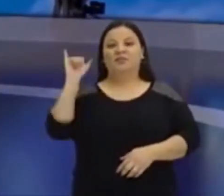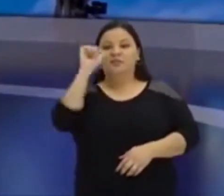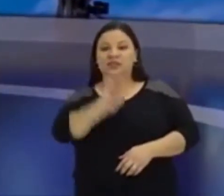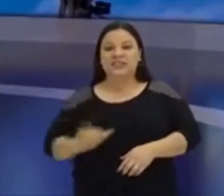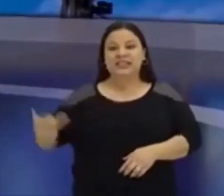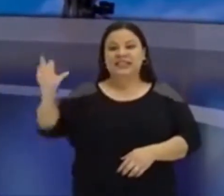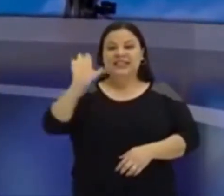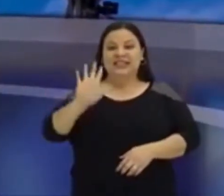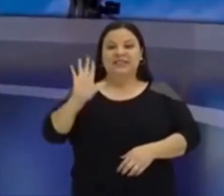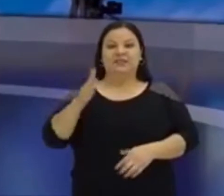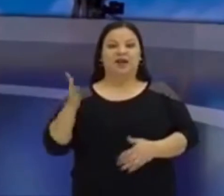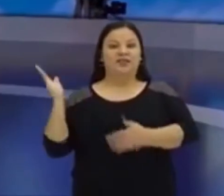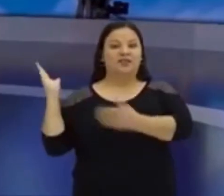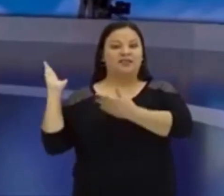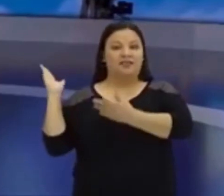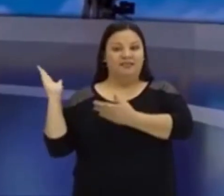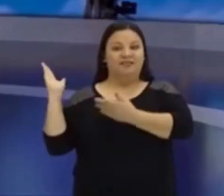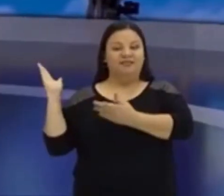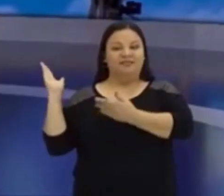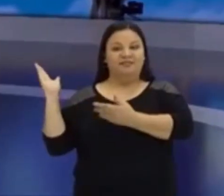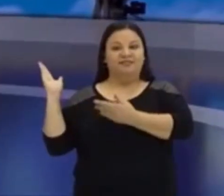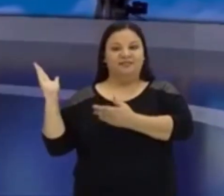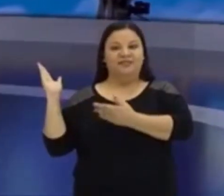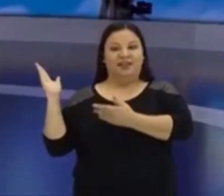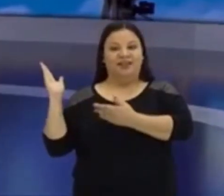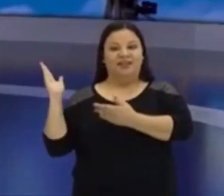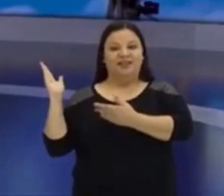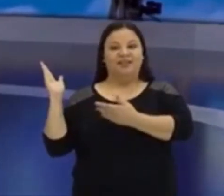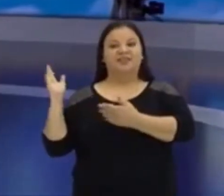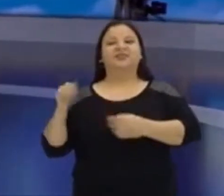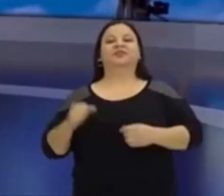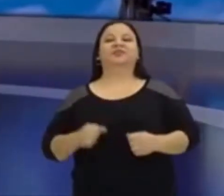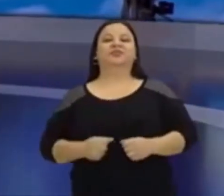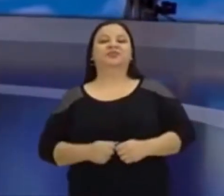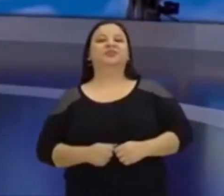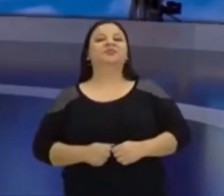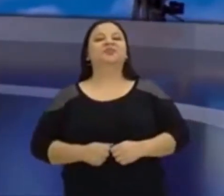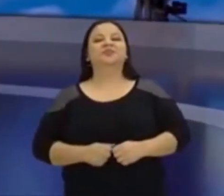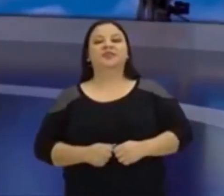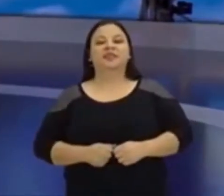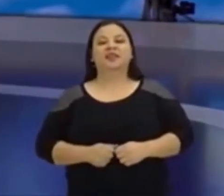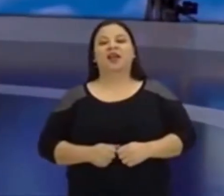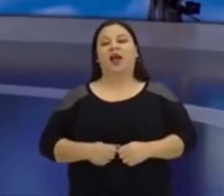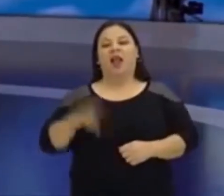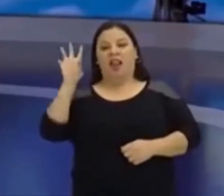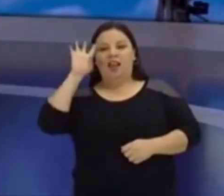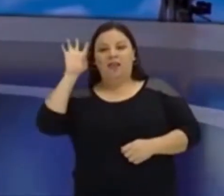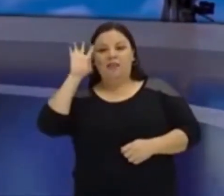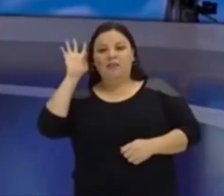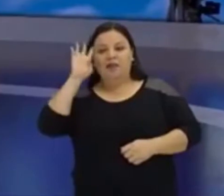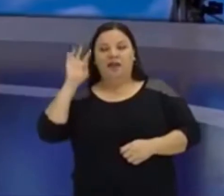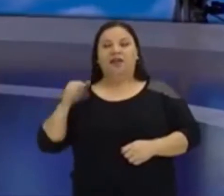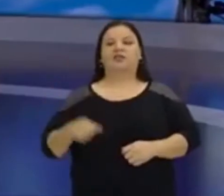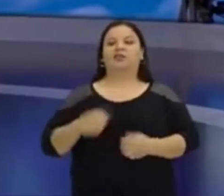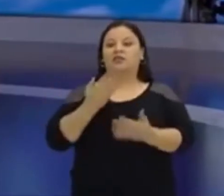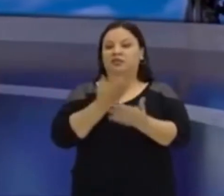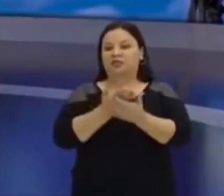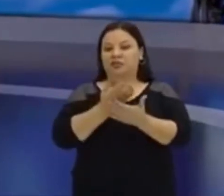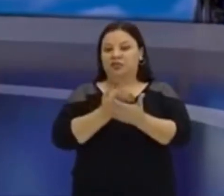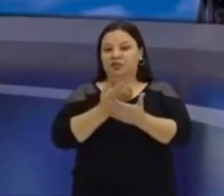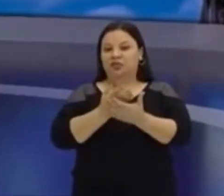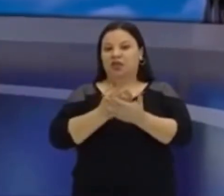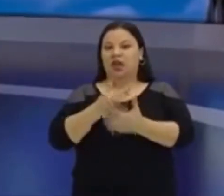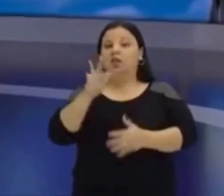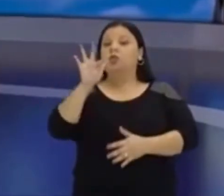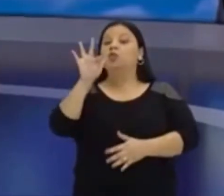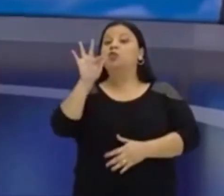e que vai se referir à nossa aula de hoje. Lembrando que estamos falando sobre função, né? Estamos na função quadrática,